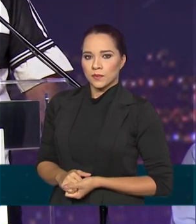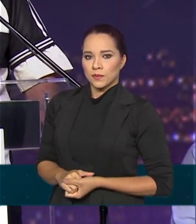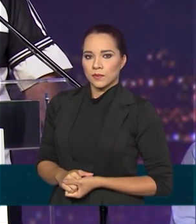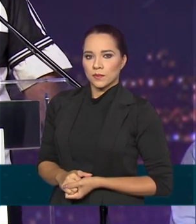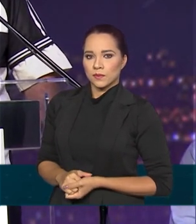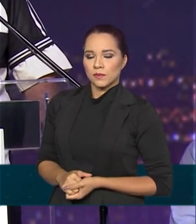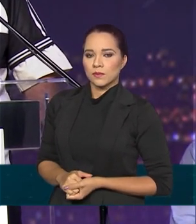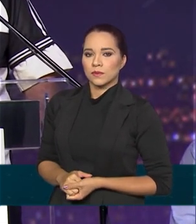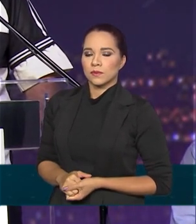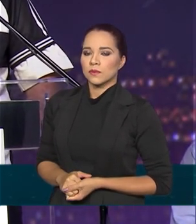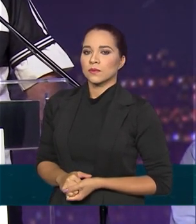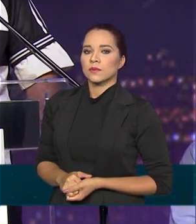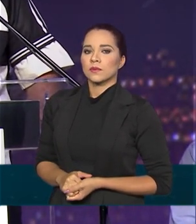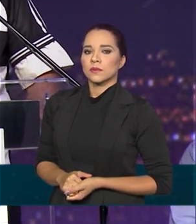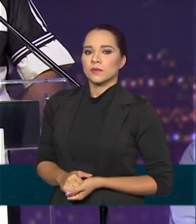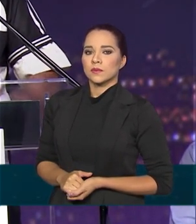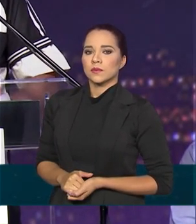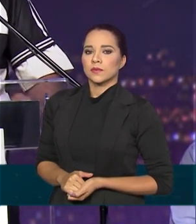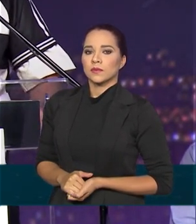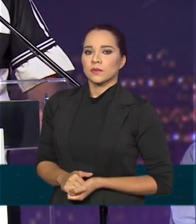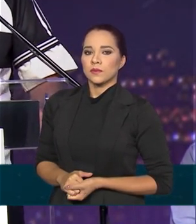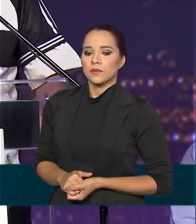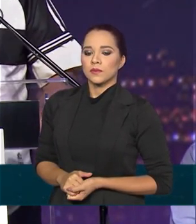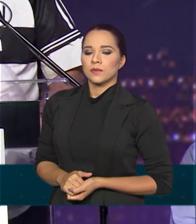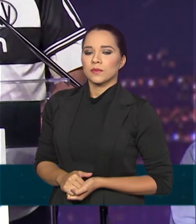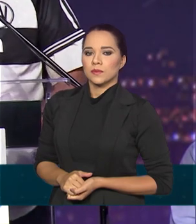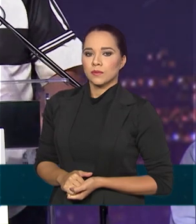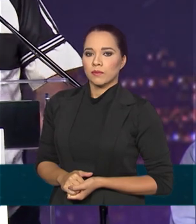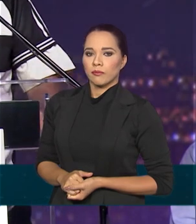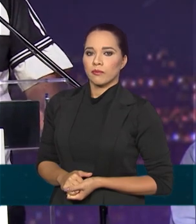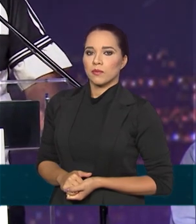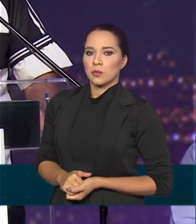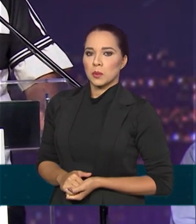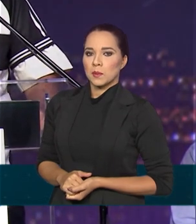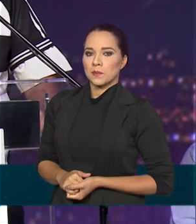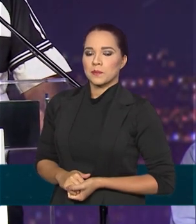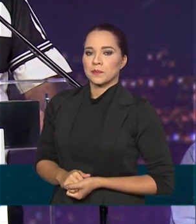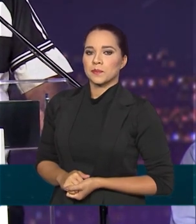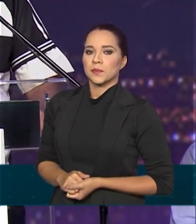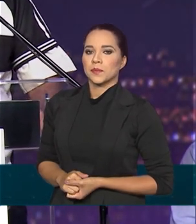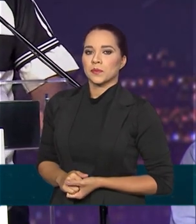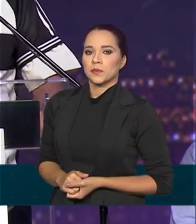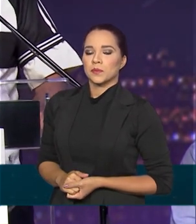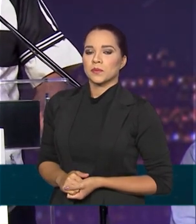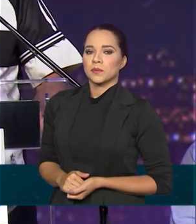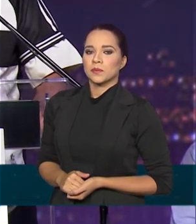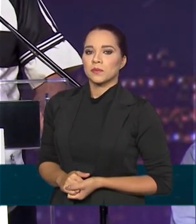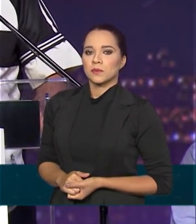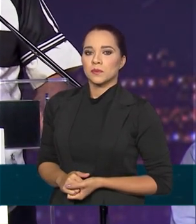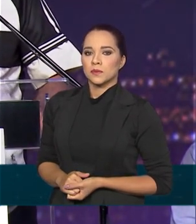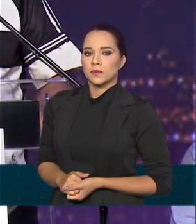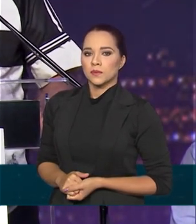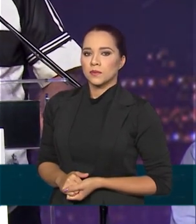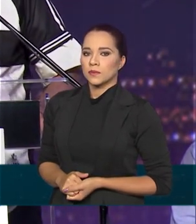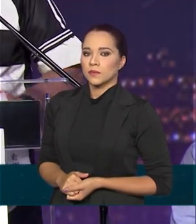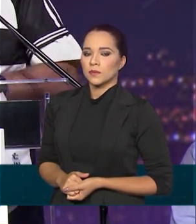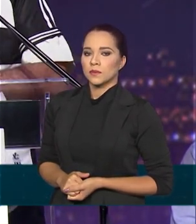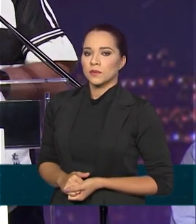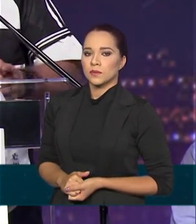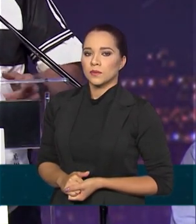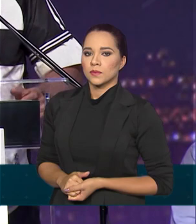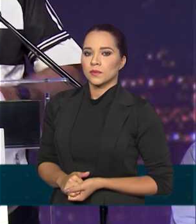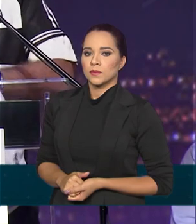Além do povo maravilhoso, temos aqui biodiversidade, terras agricultáveis, recursos minerais,